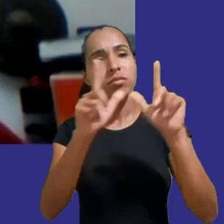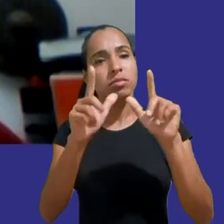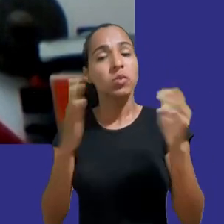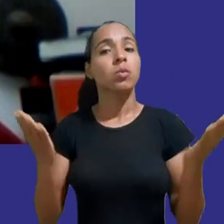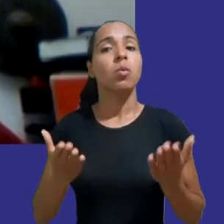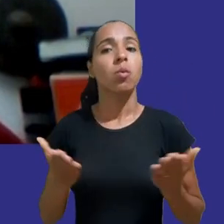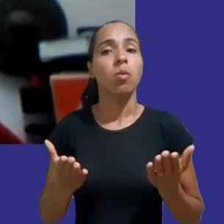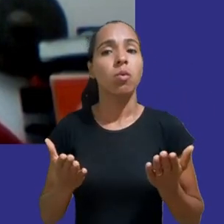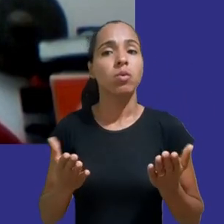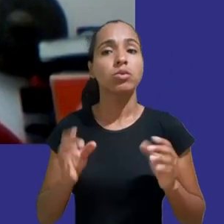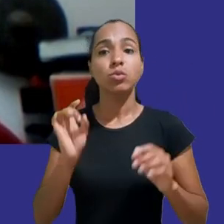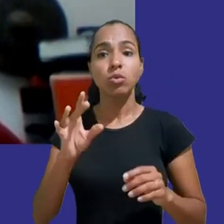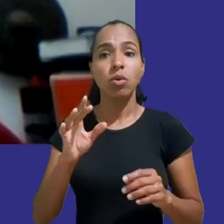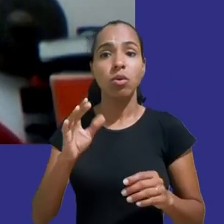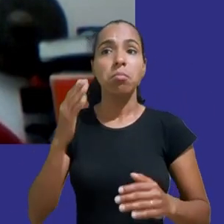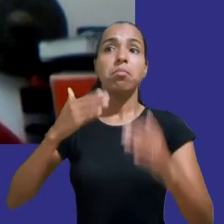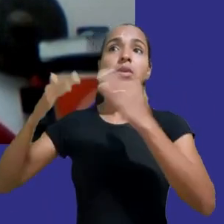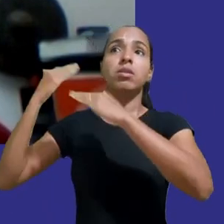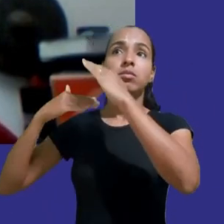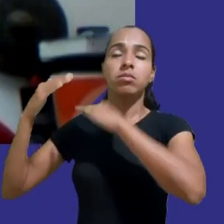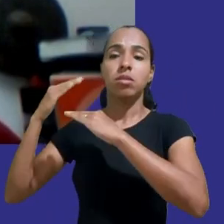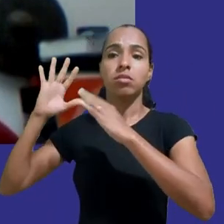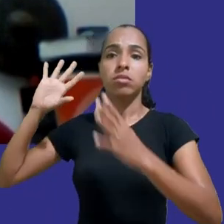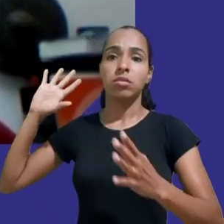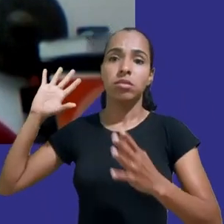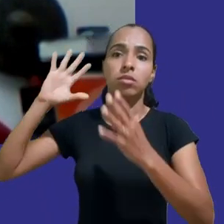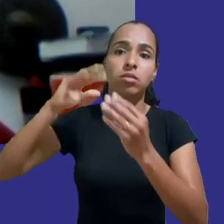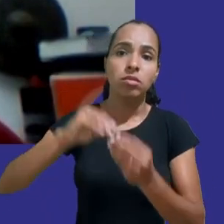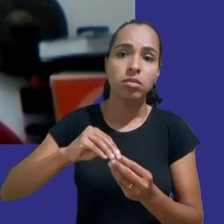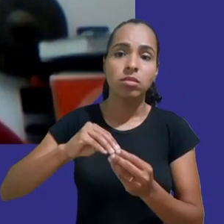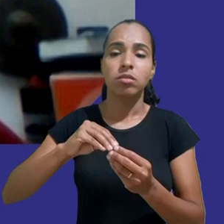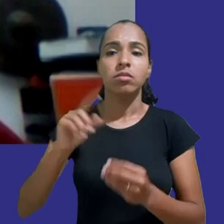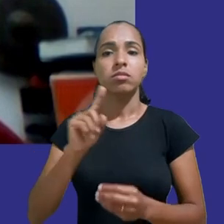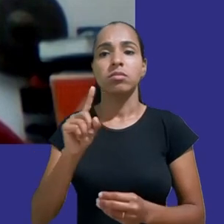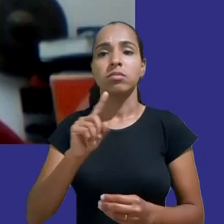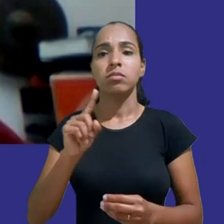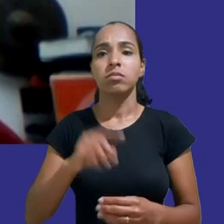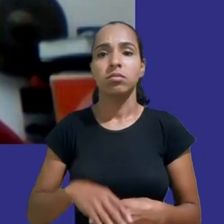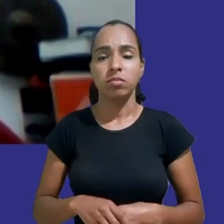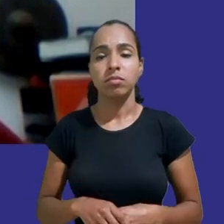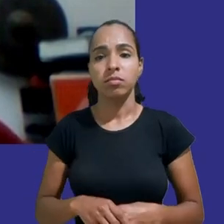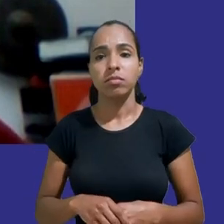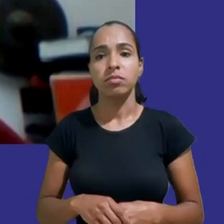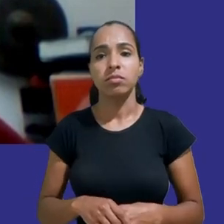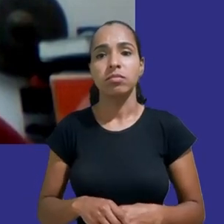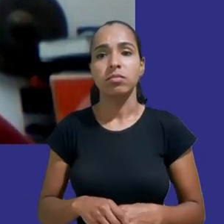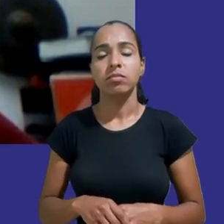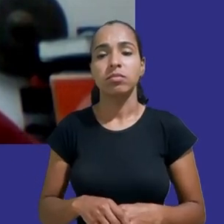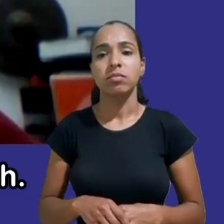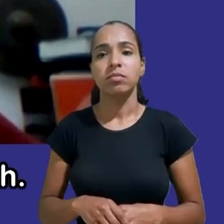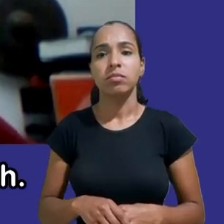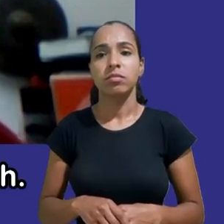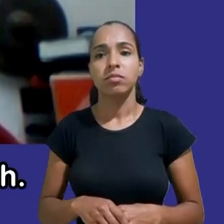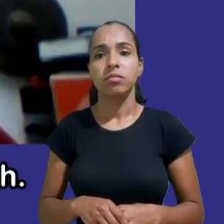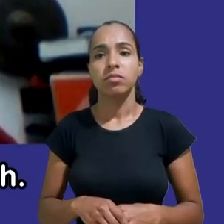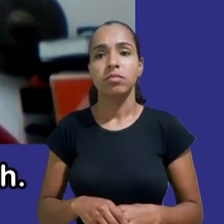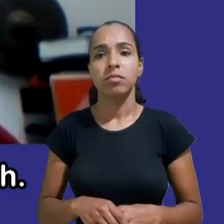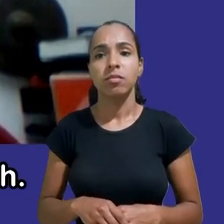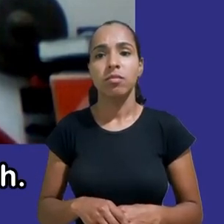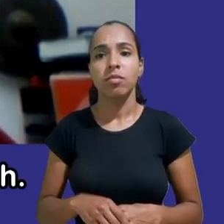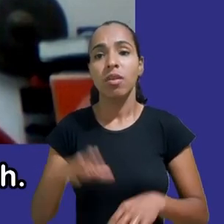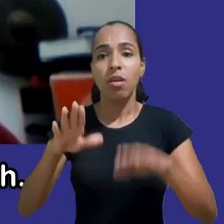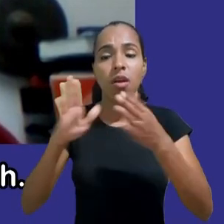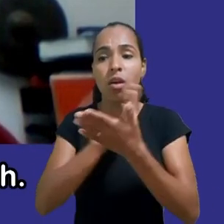preferências isso diminui muito a capacidade de micro segmentação principalmente em momentos de vulnerabilidade como